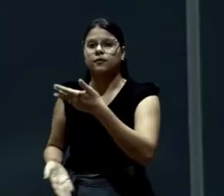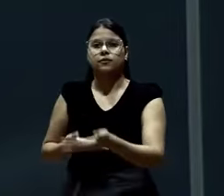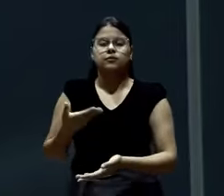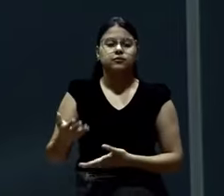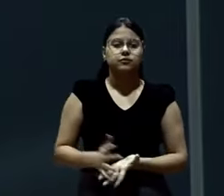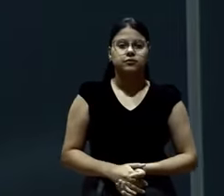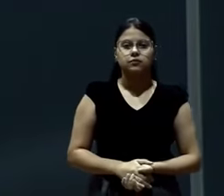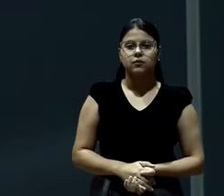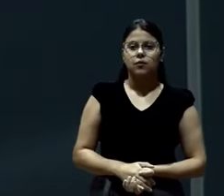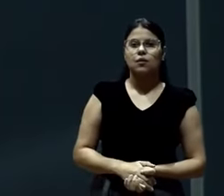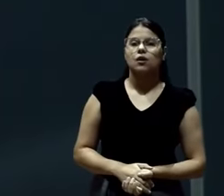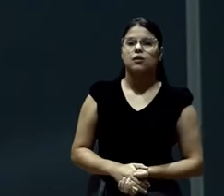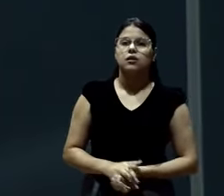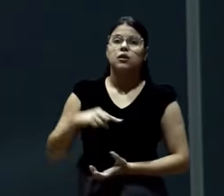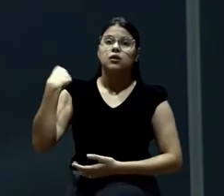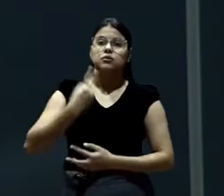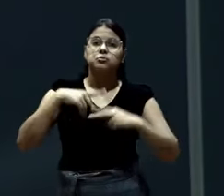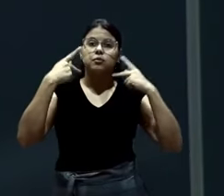Somos o povo que prega o amor.